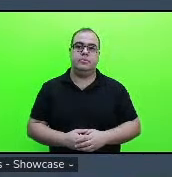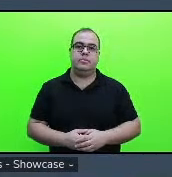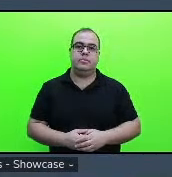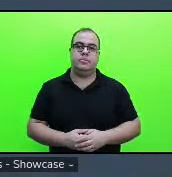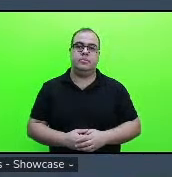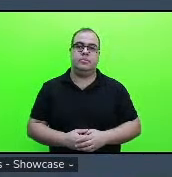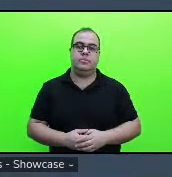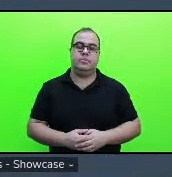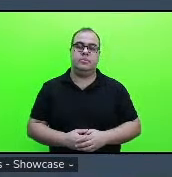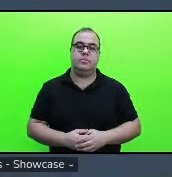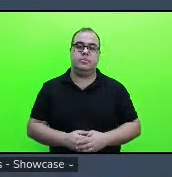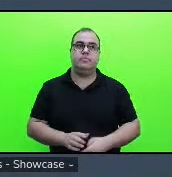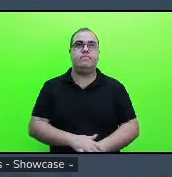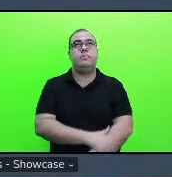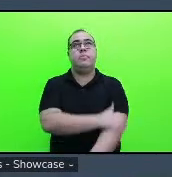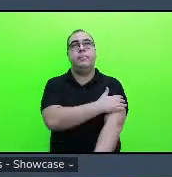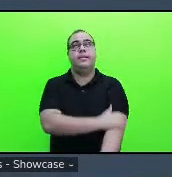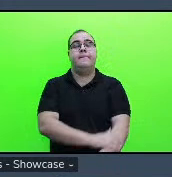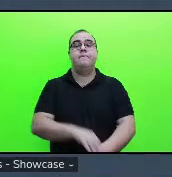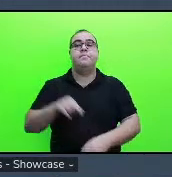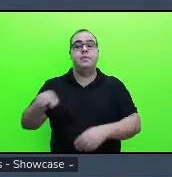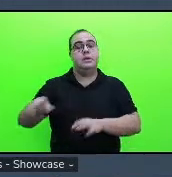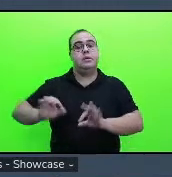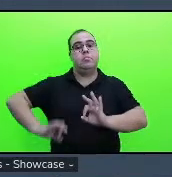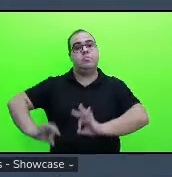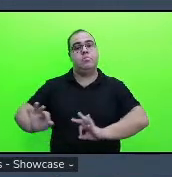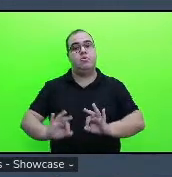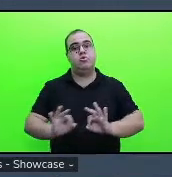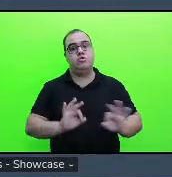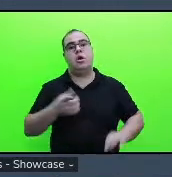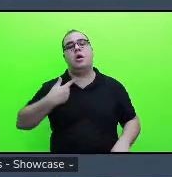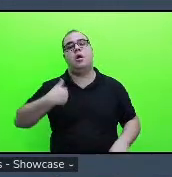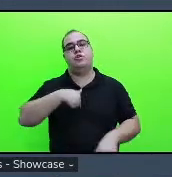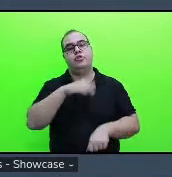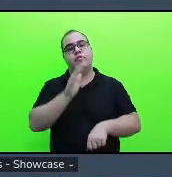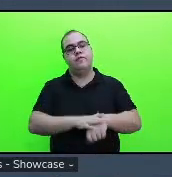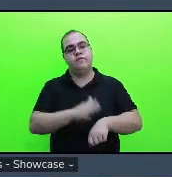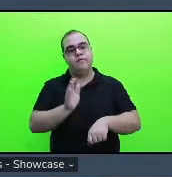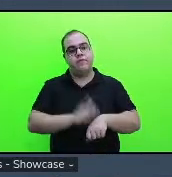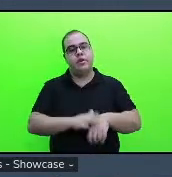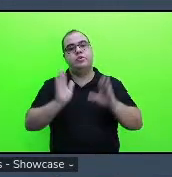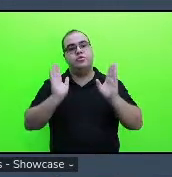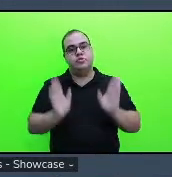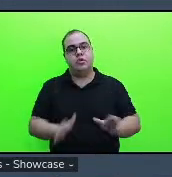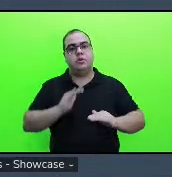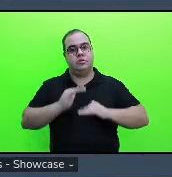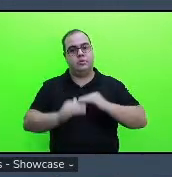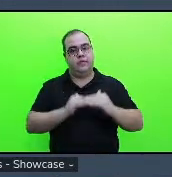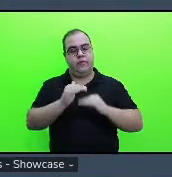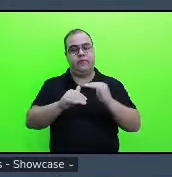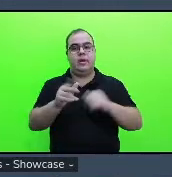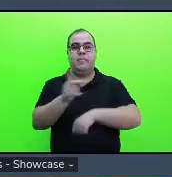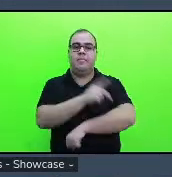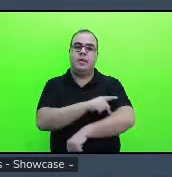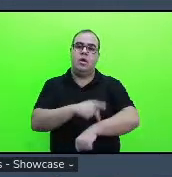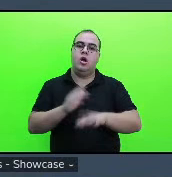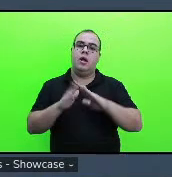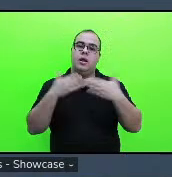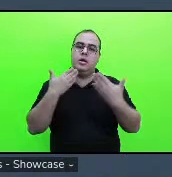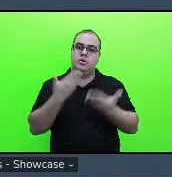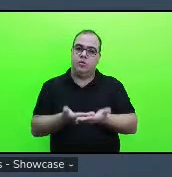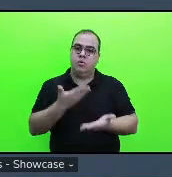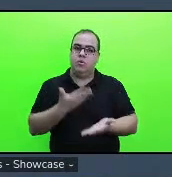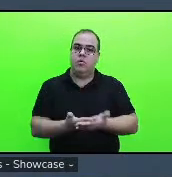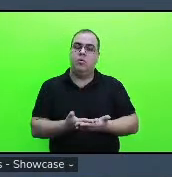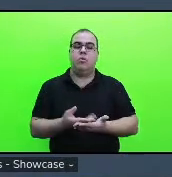esse projeto que a gente fez ele foi promovido né pela pedagoga da escola e nós duas como a